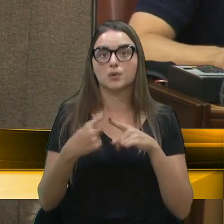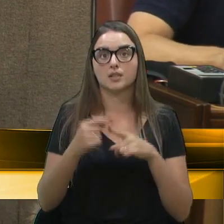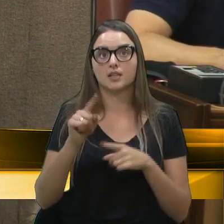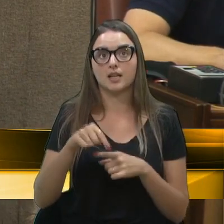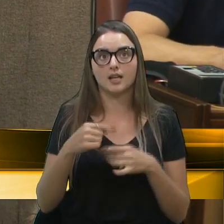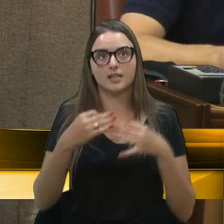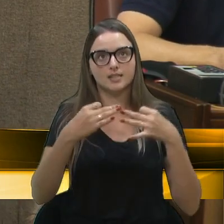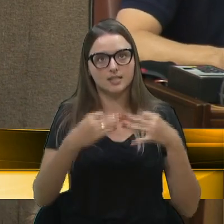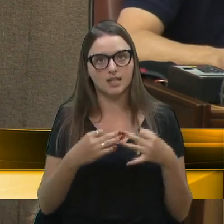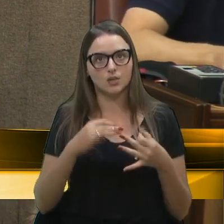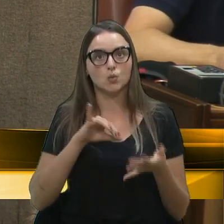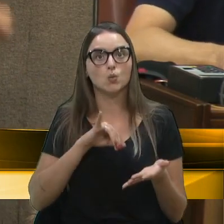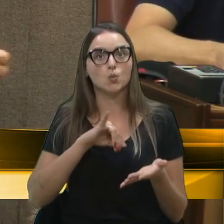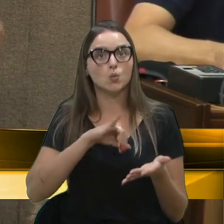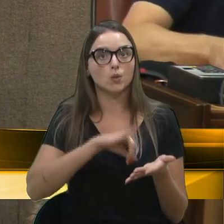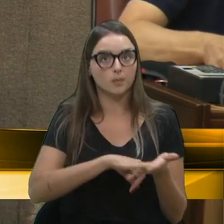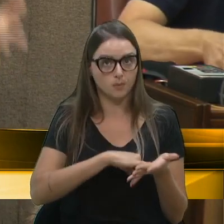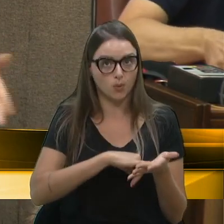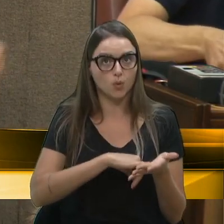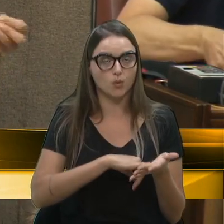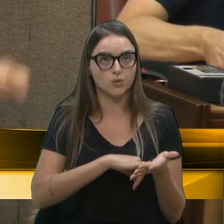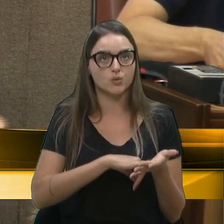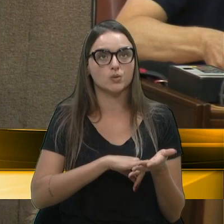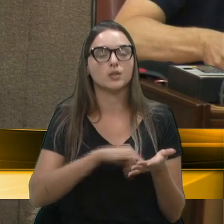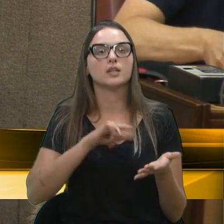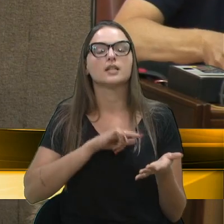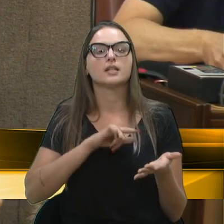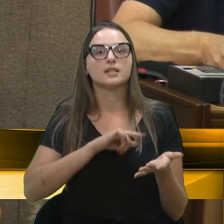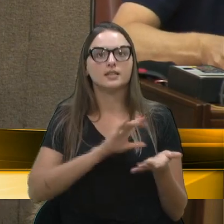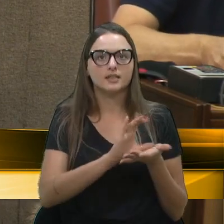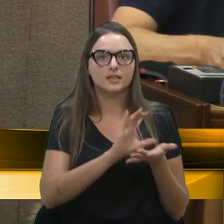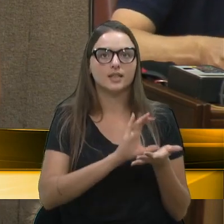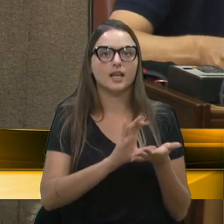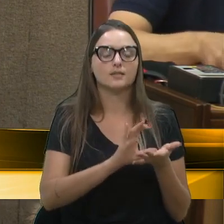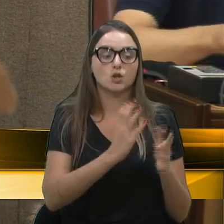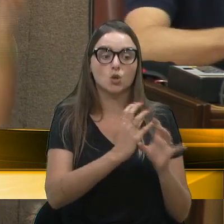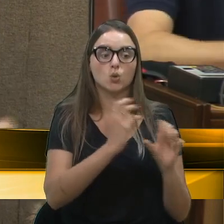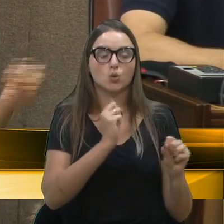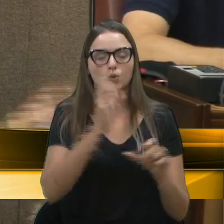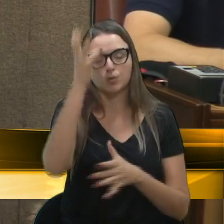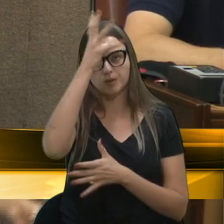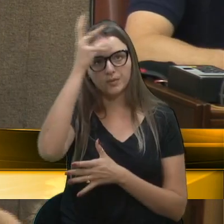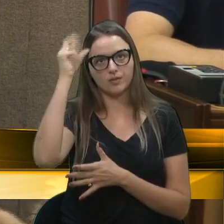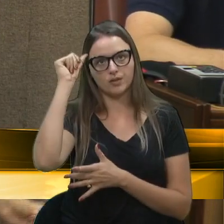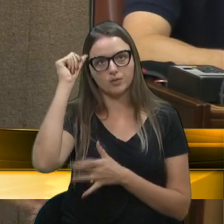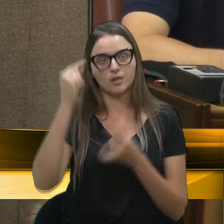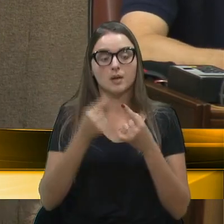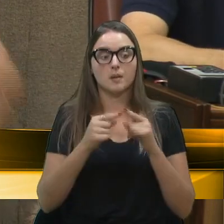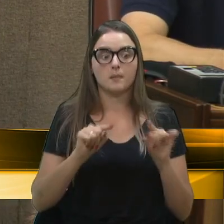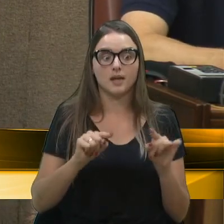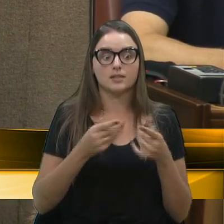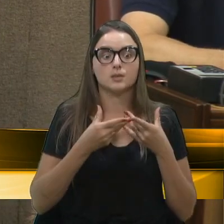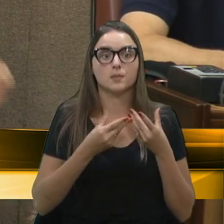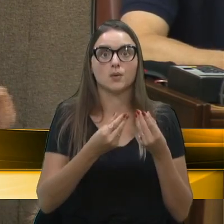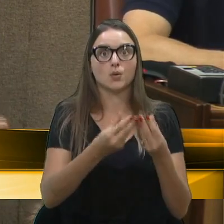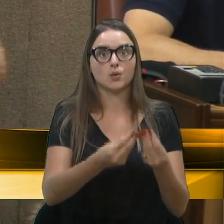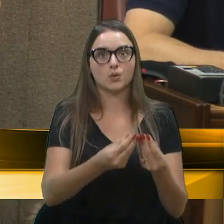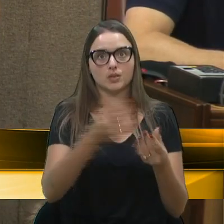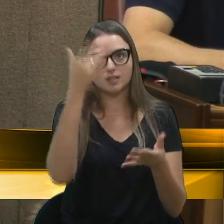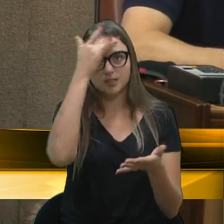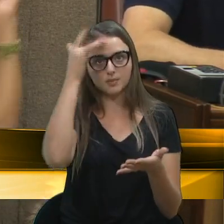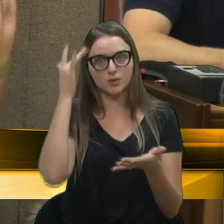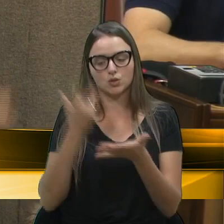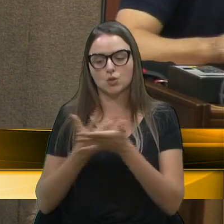esse imposto gera fundos para a nossa prefeitura. Mas várias pessoas trabalhando, comprando no